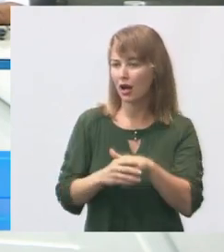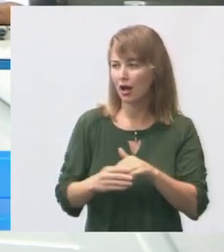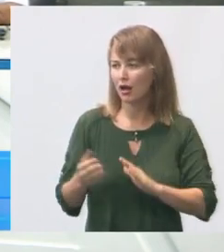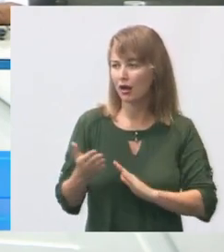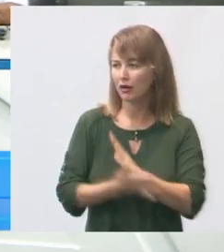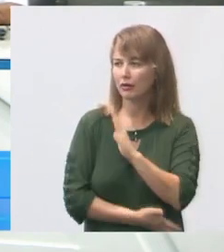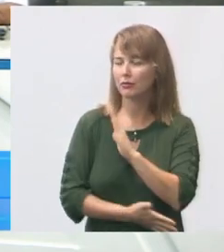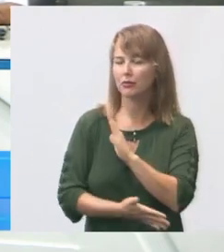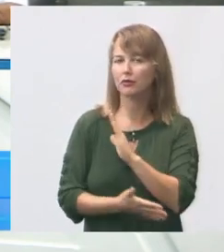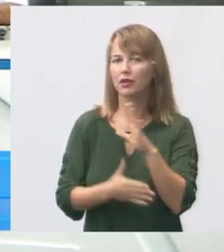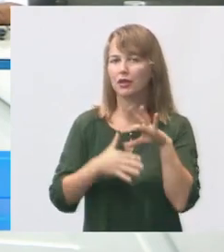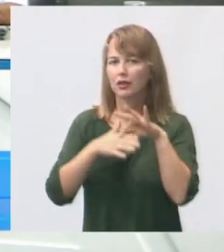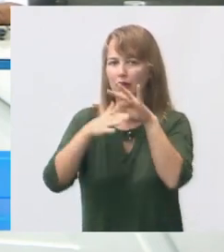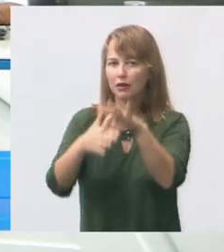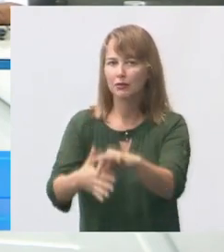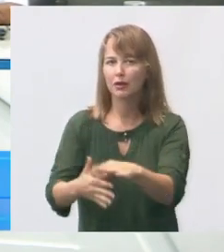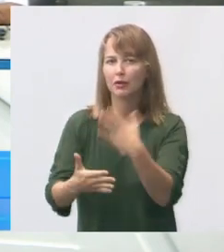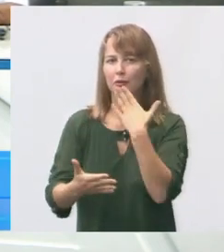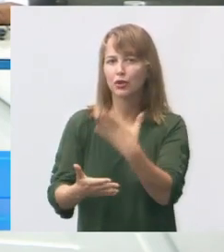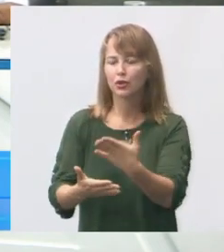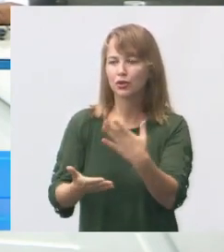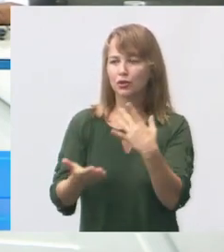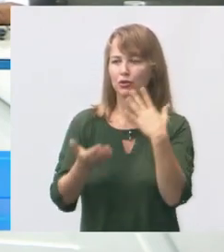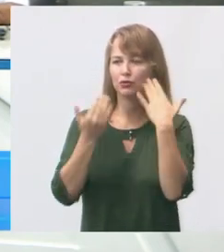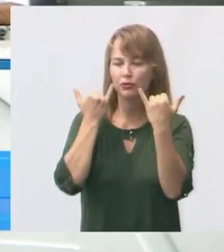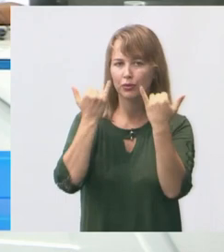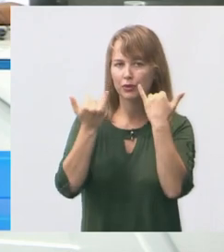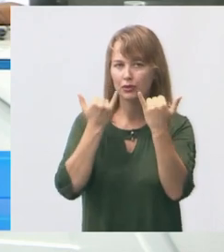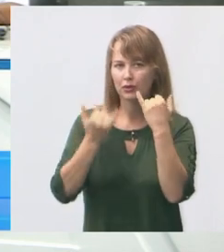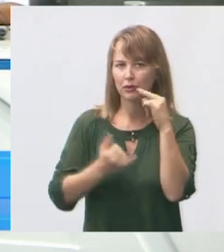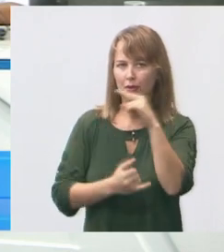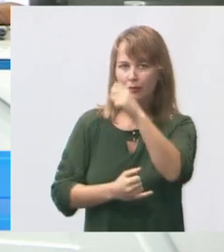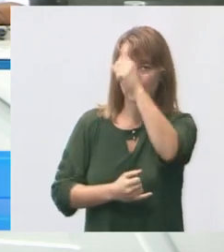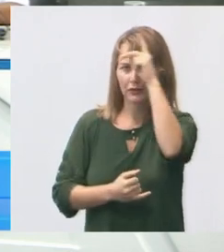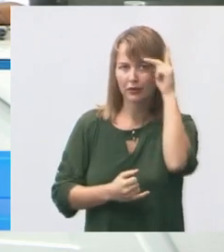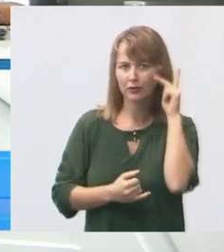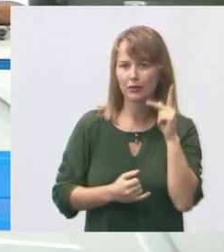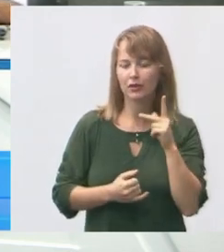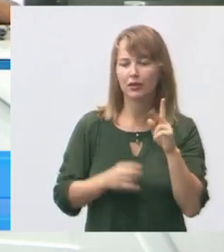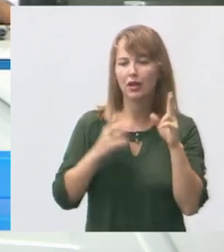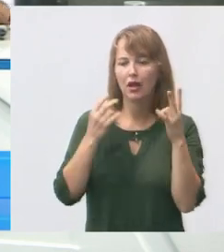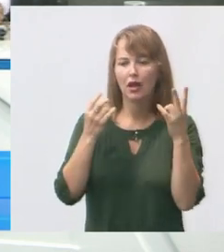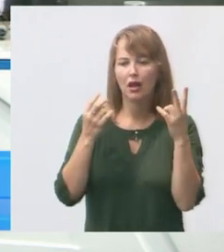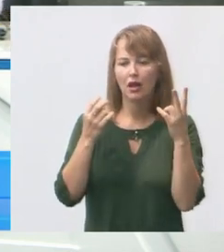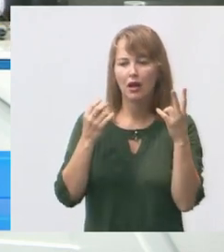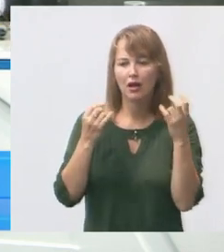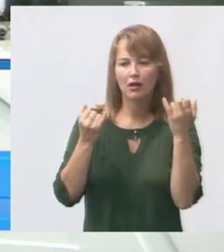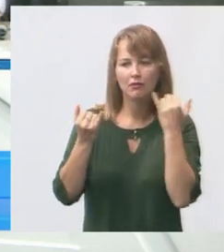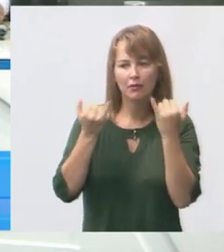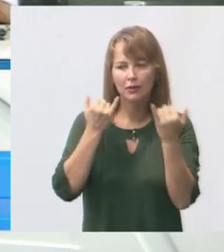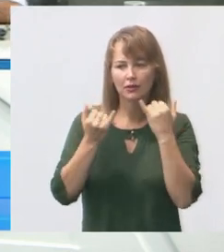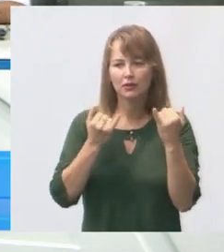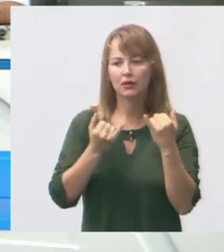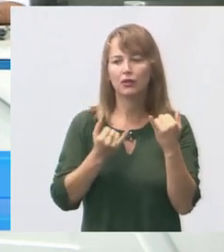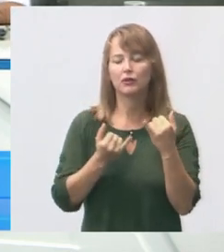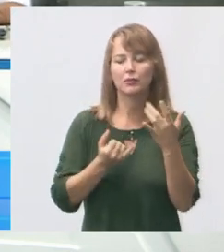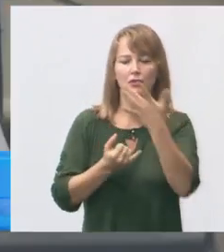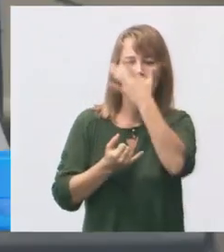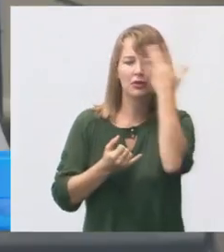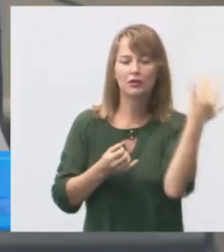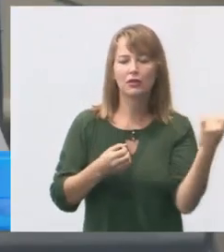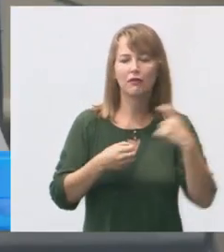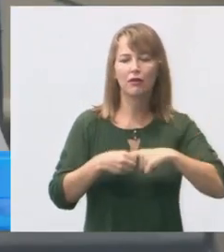caminhe o pedido de informação à prefeitura, solicitando dados sobre políticas públicas para egressos do sistema